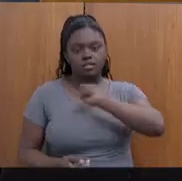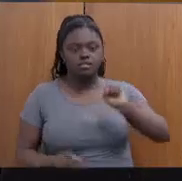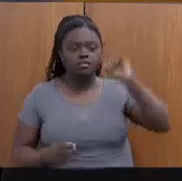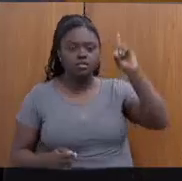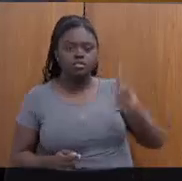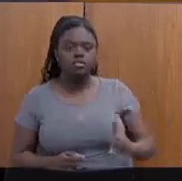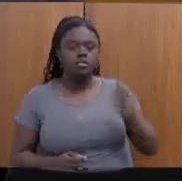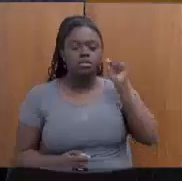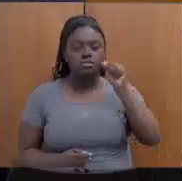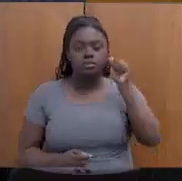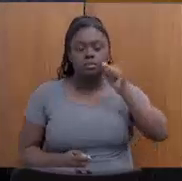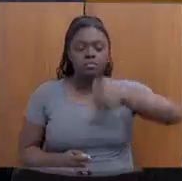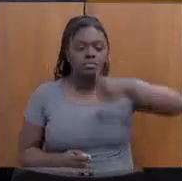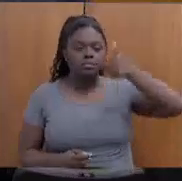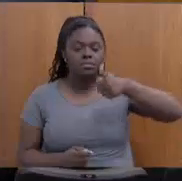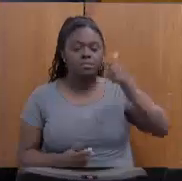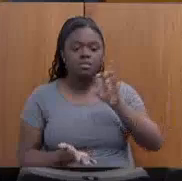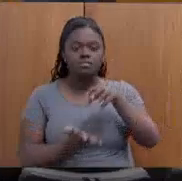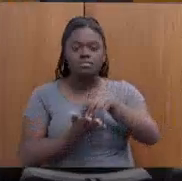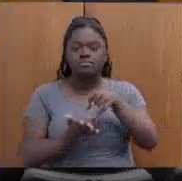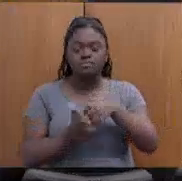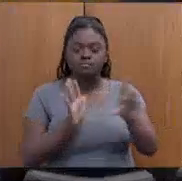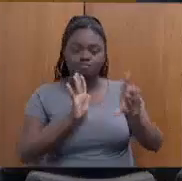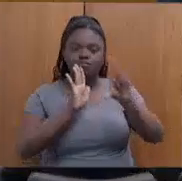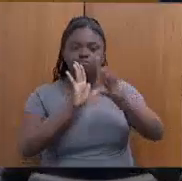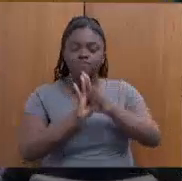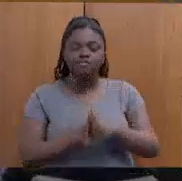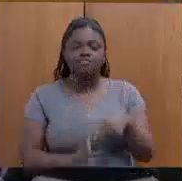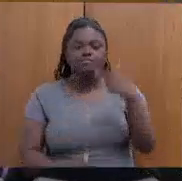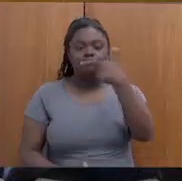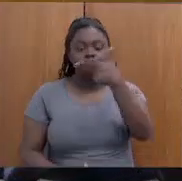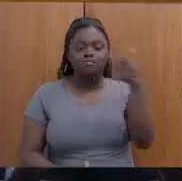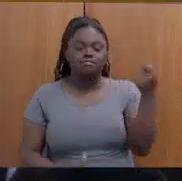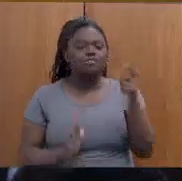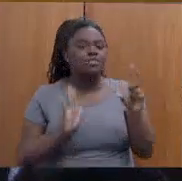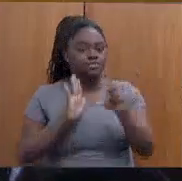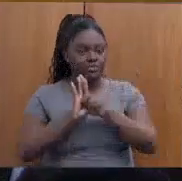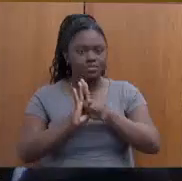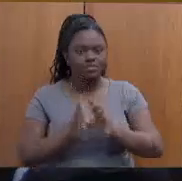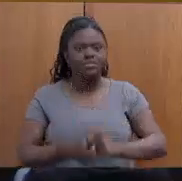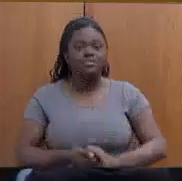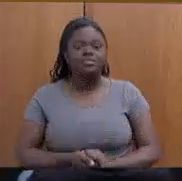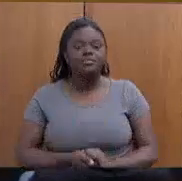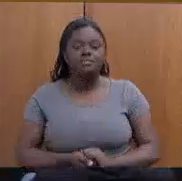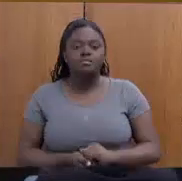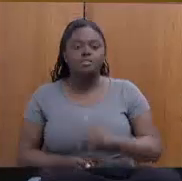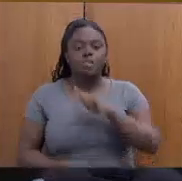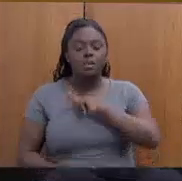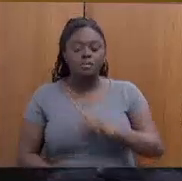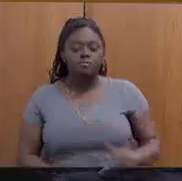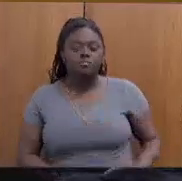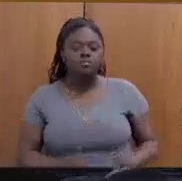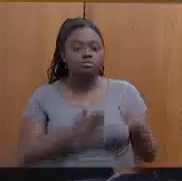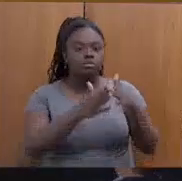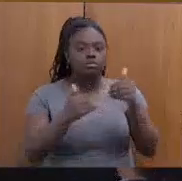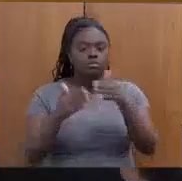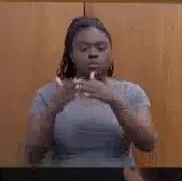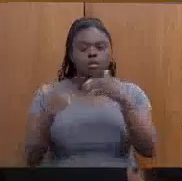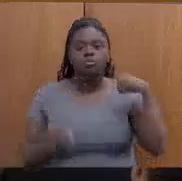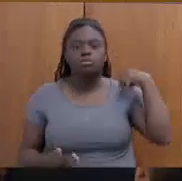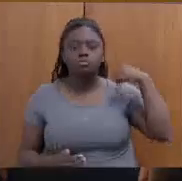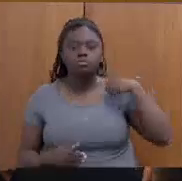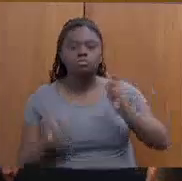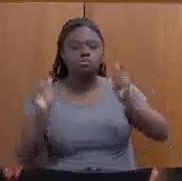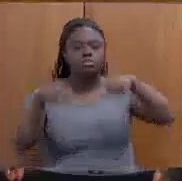Mulher, da primeira sessão legislativa ordinária da 20ª legislatura. A presidência solicita os deputados que façam registro